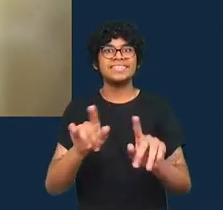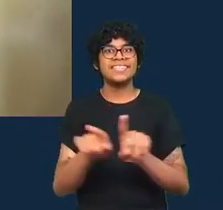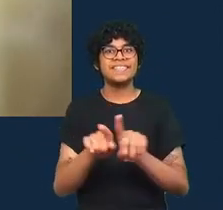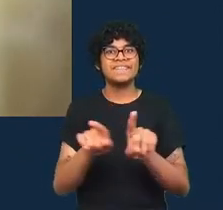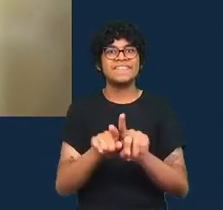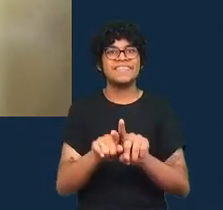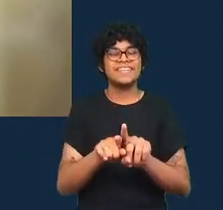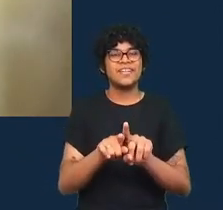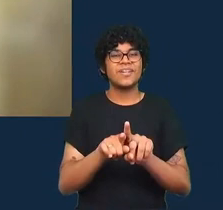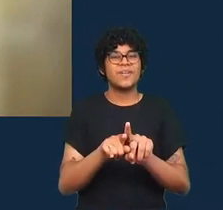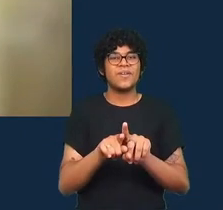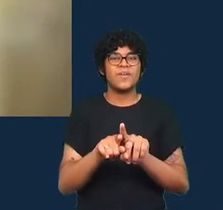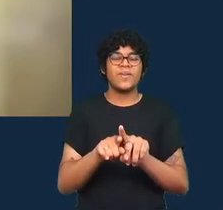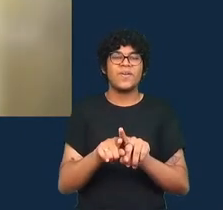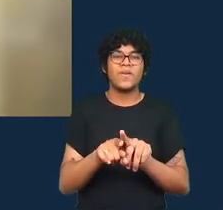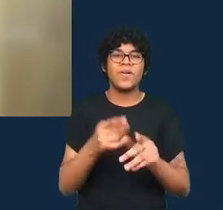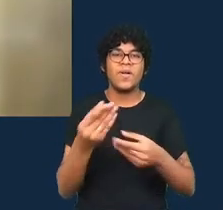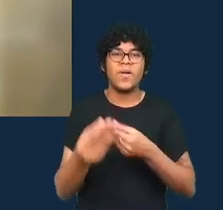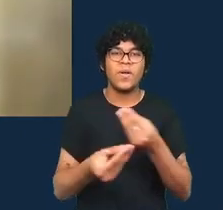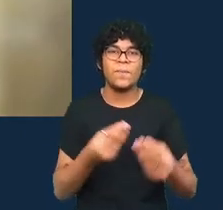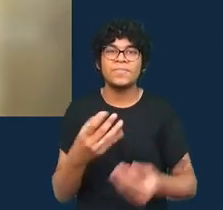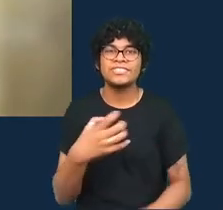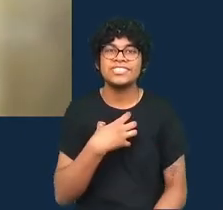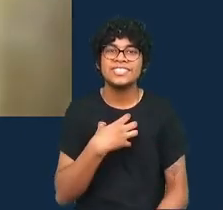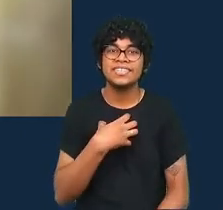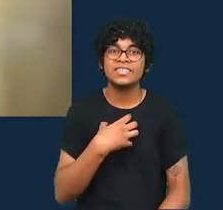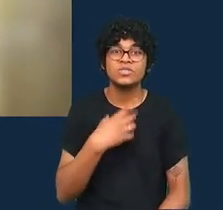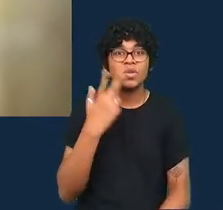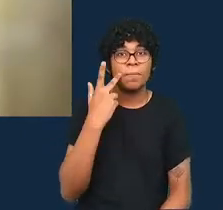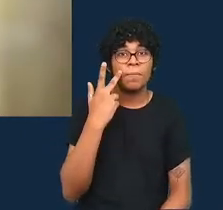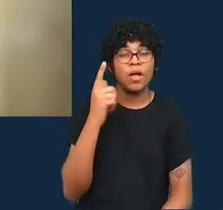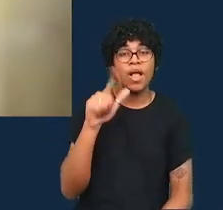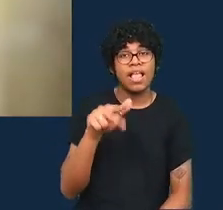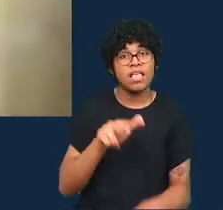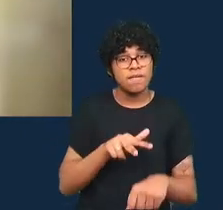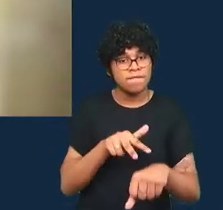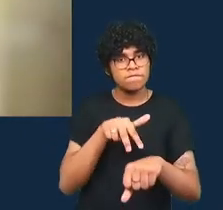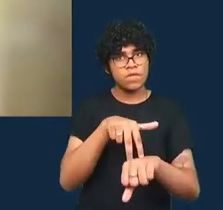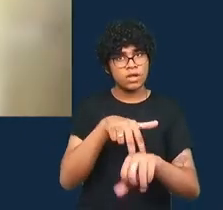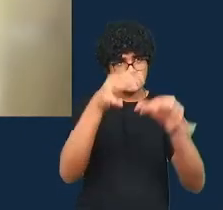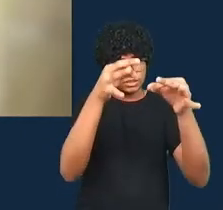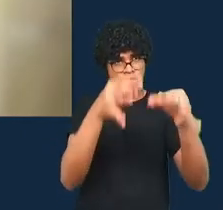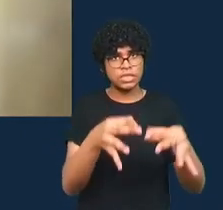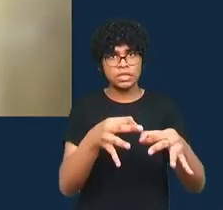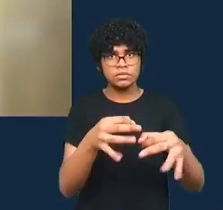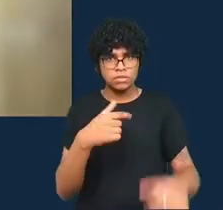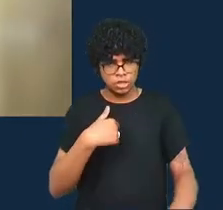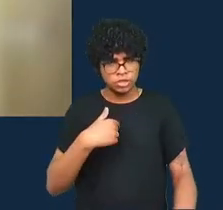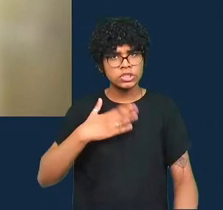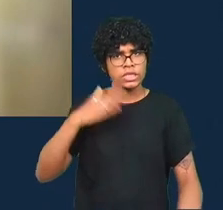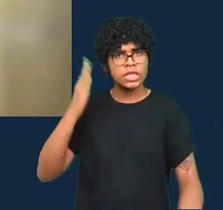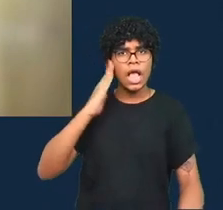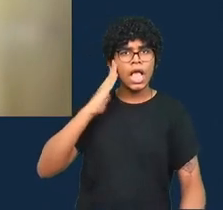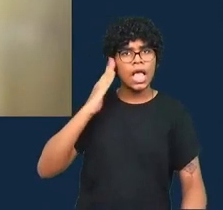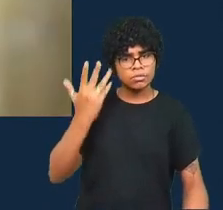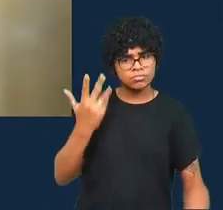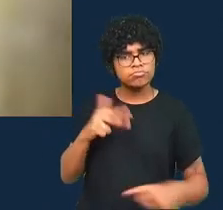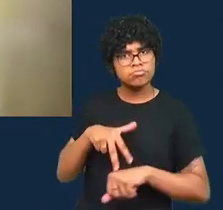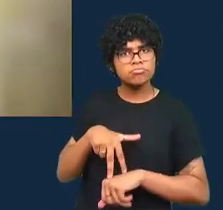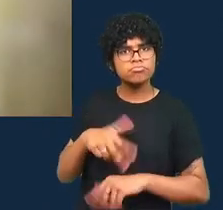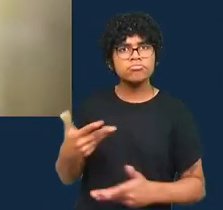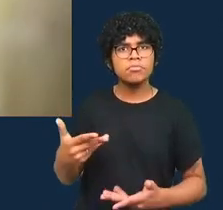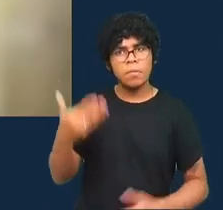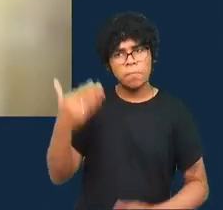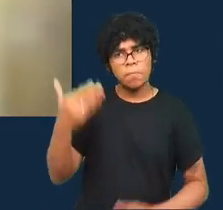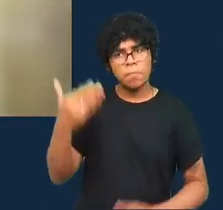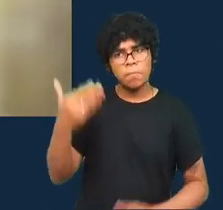uma maneira comum de fazer isso é falar com uma voz de certeza tipo assim eu sei do que eu estou falando e ninguém me comprovou